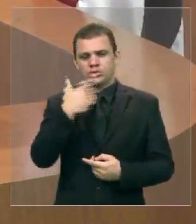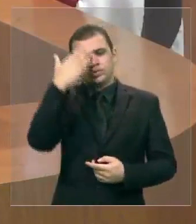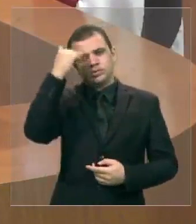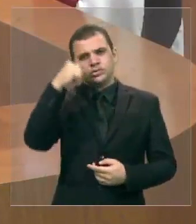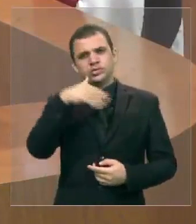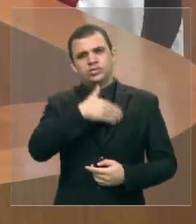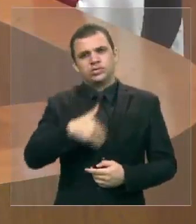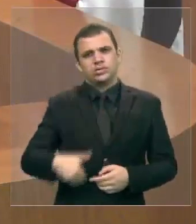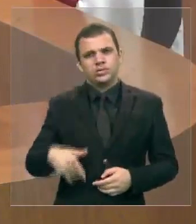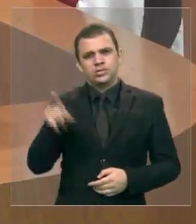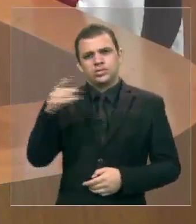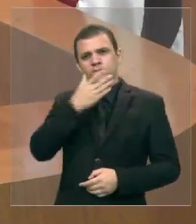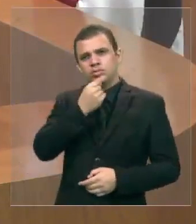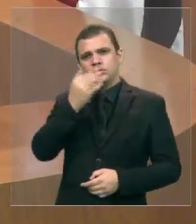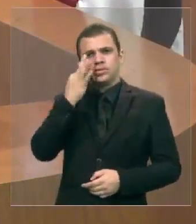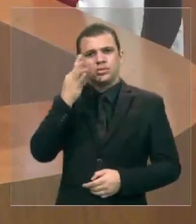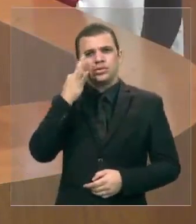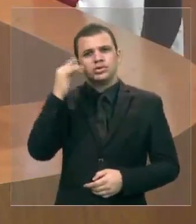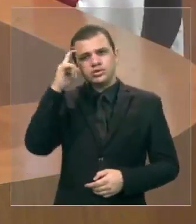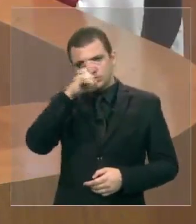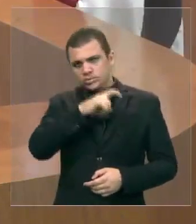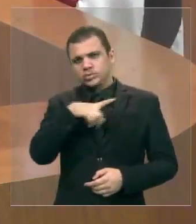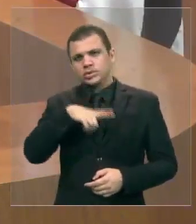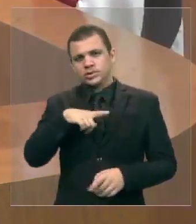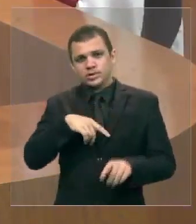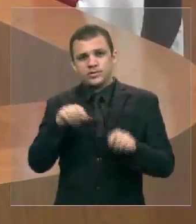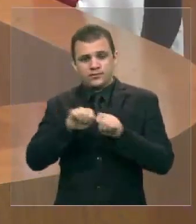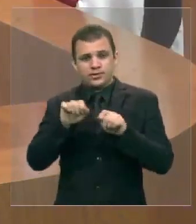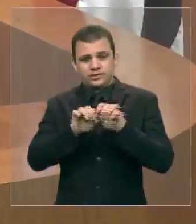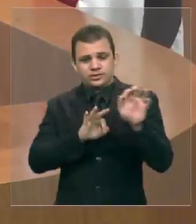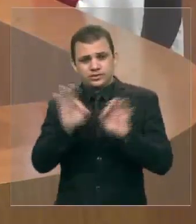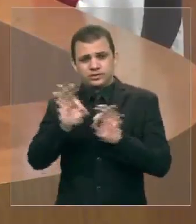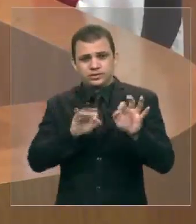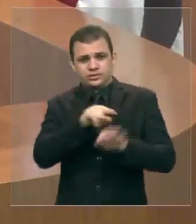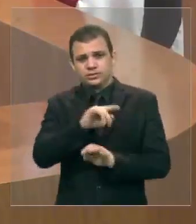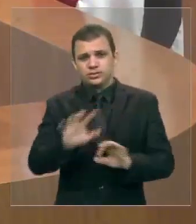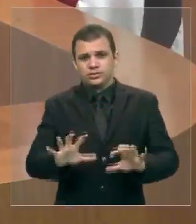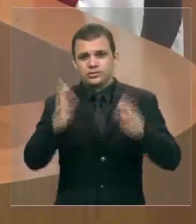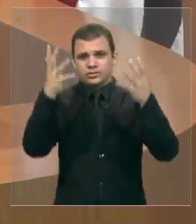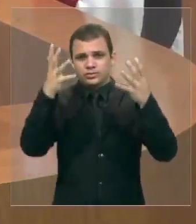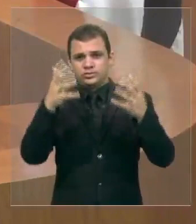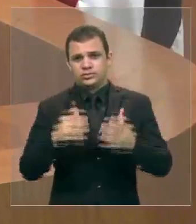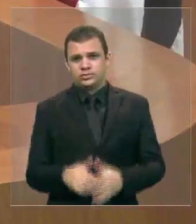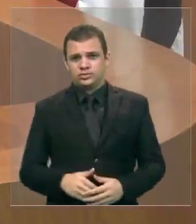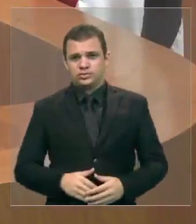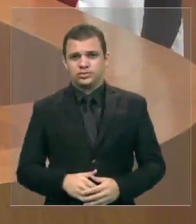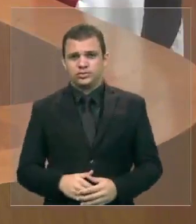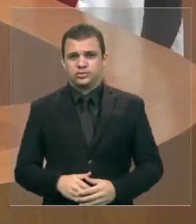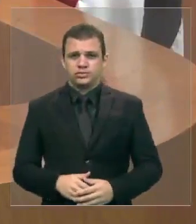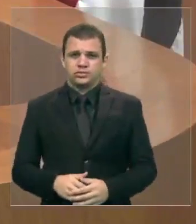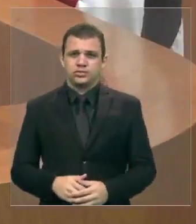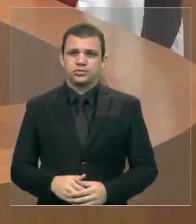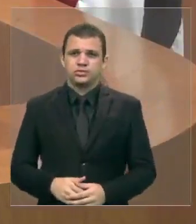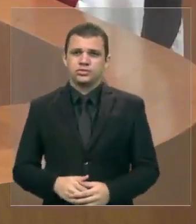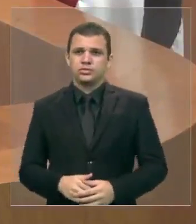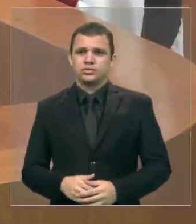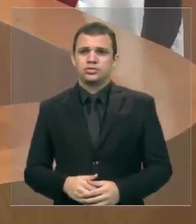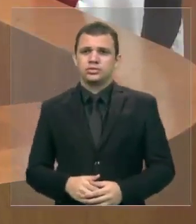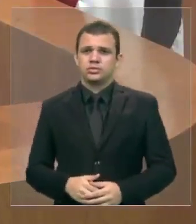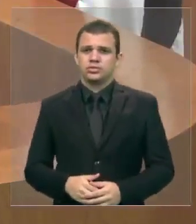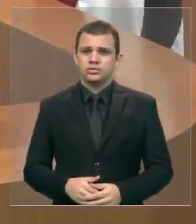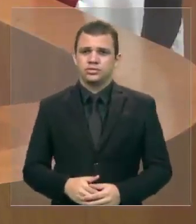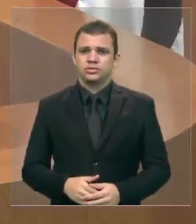que o governador tem hoje, ainda fazer esse tipo de coisa,